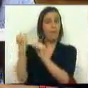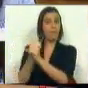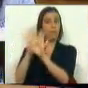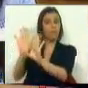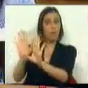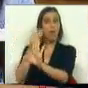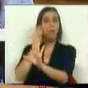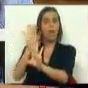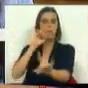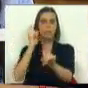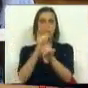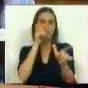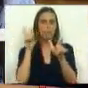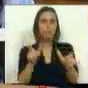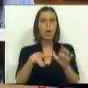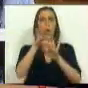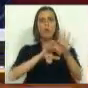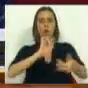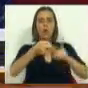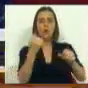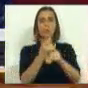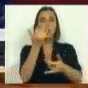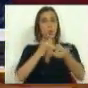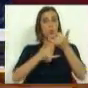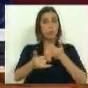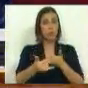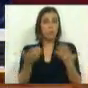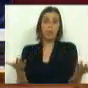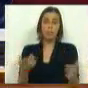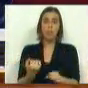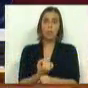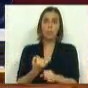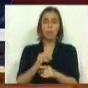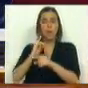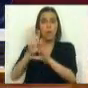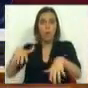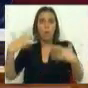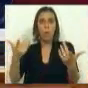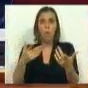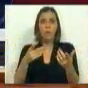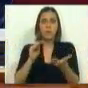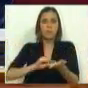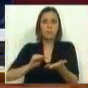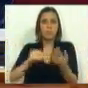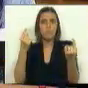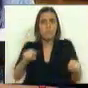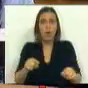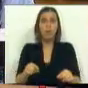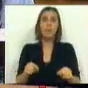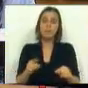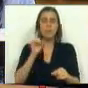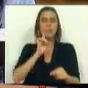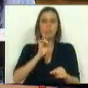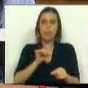função, que é a fiscalização das condições de trabalho, substituindo as suas tarefas por outras de género mais administrativo, são